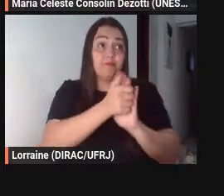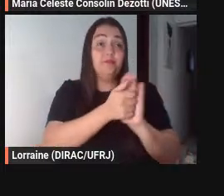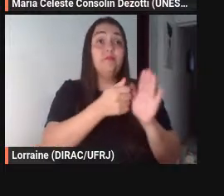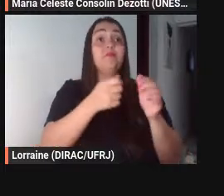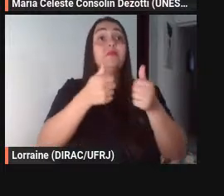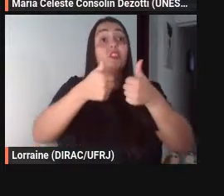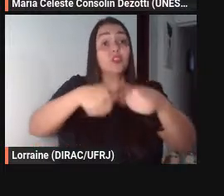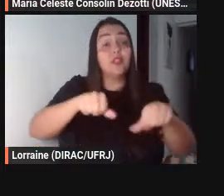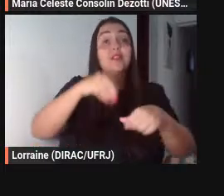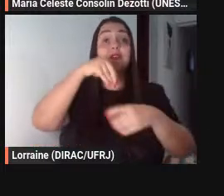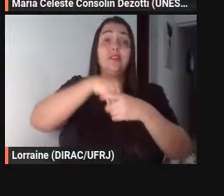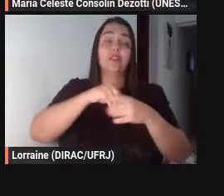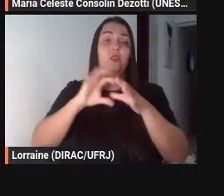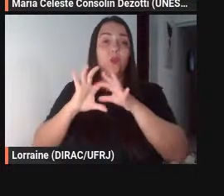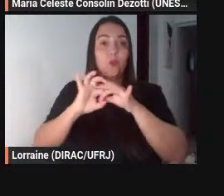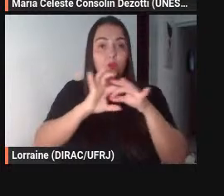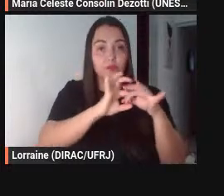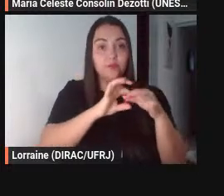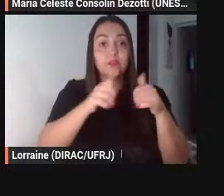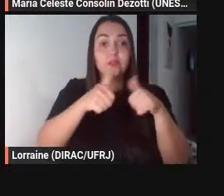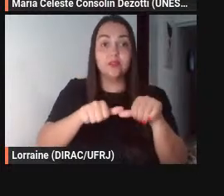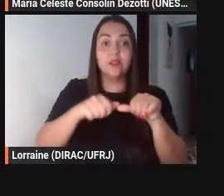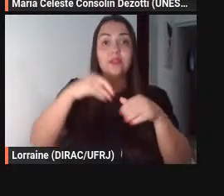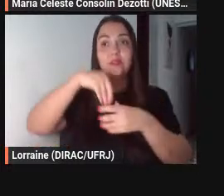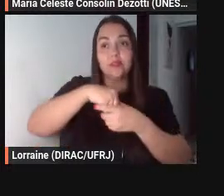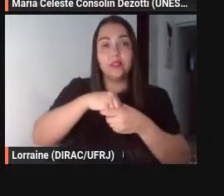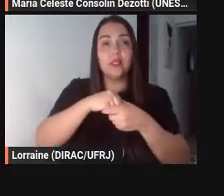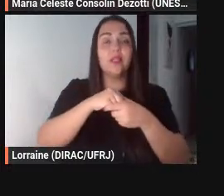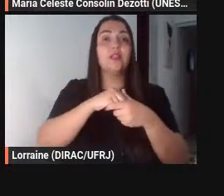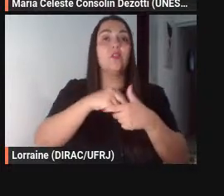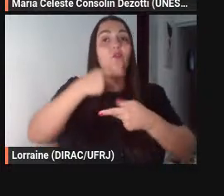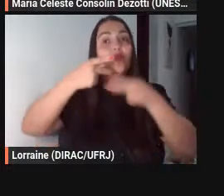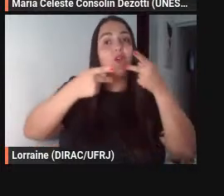ela está encaixada na fala de personagens